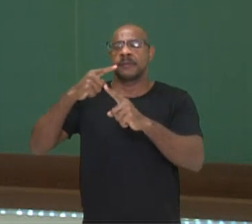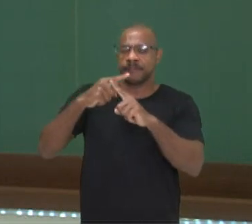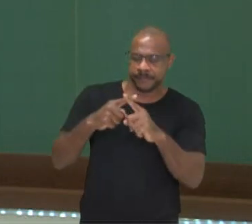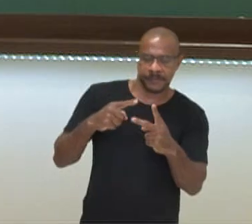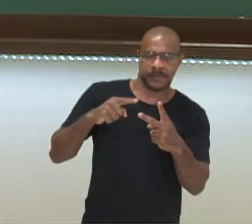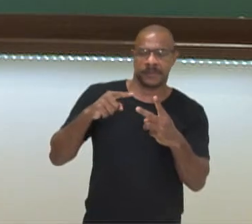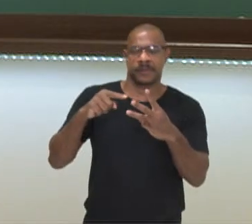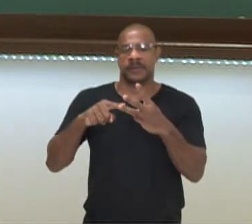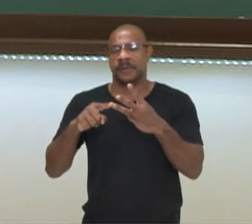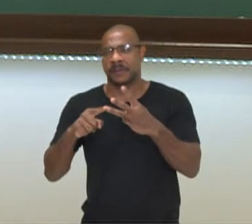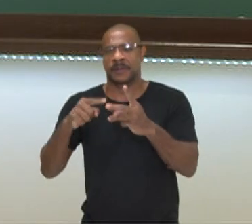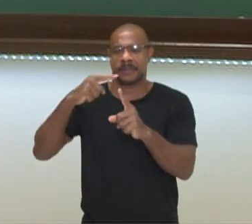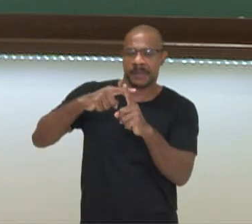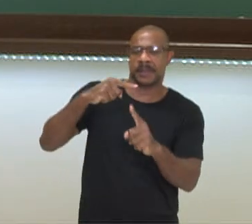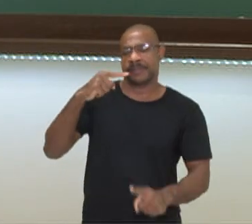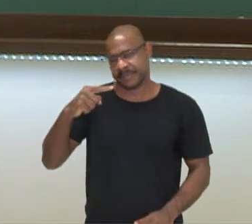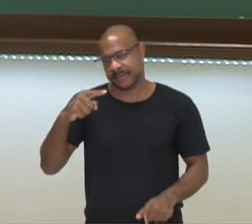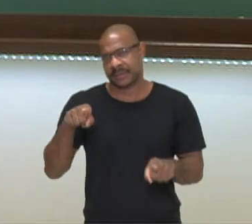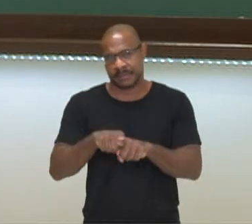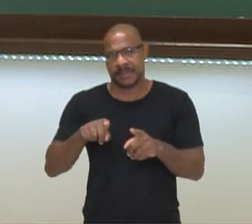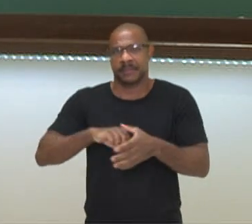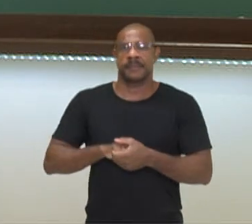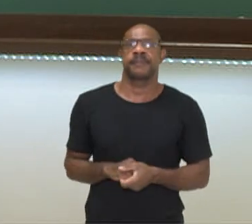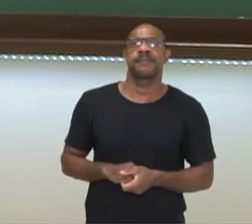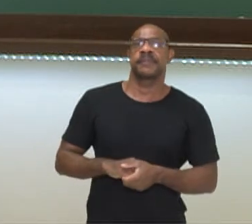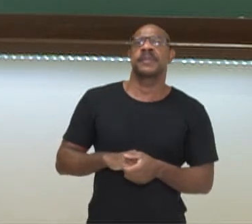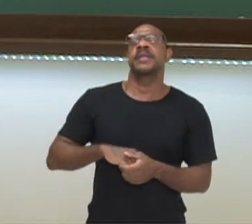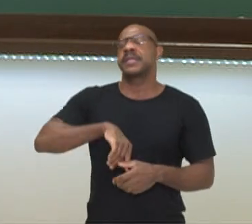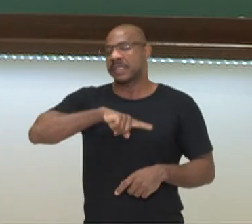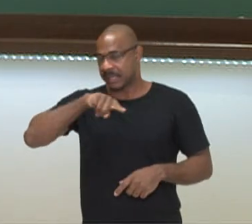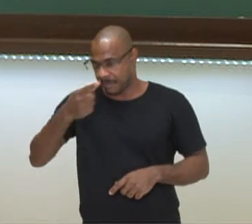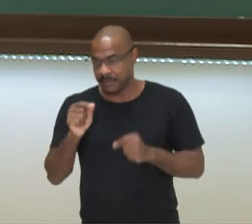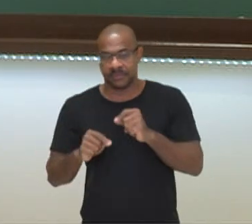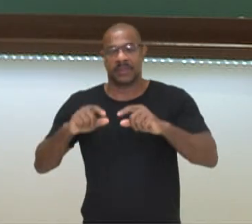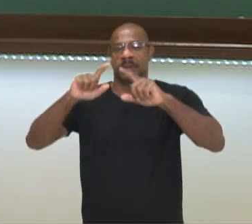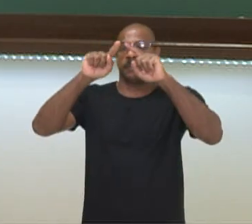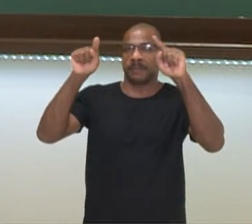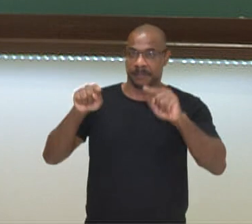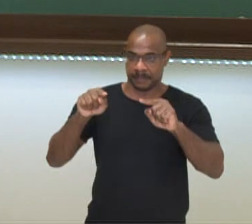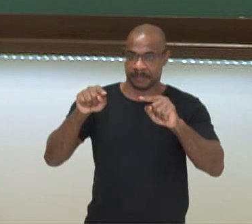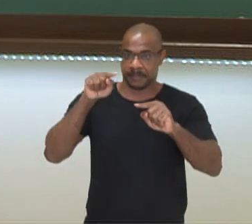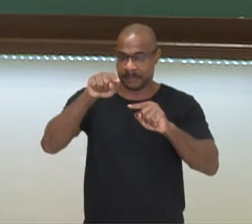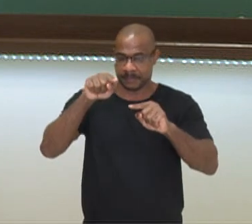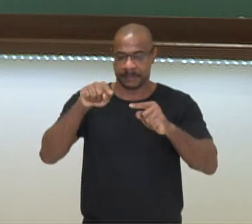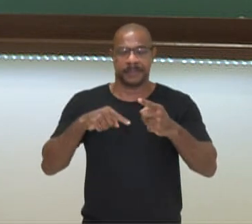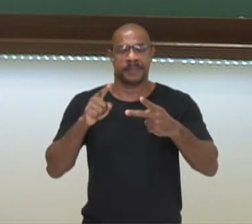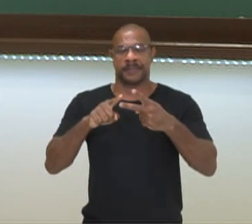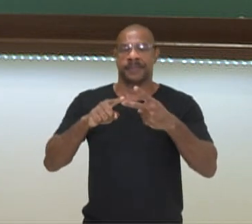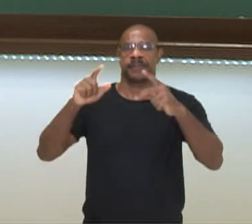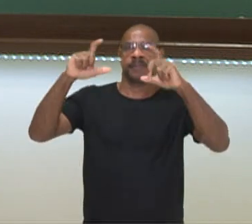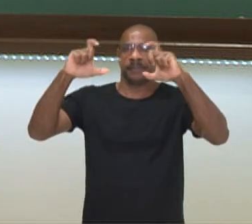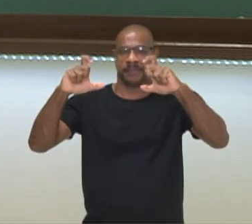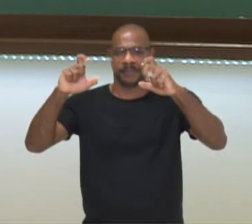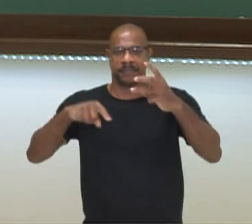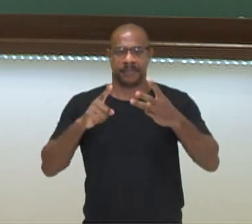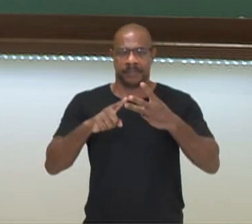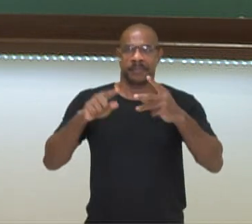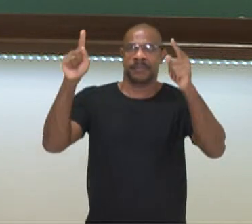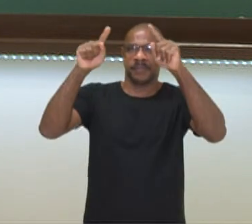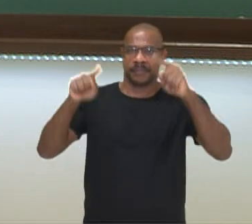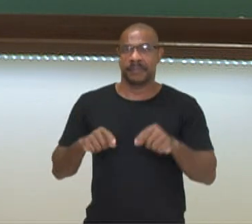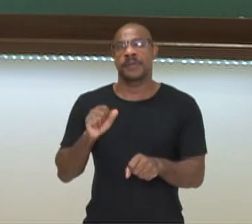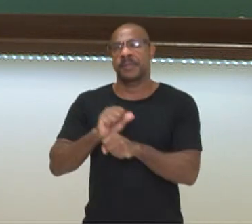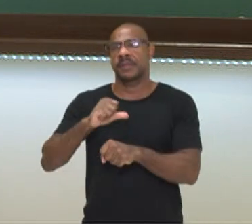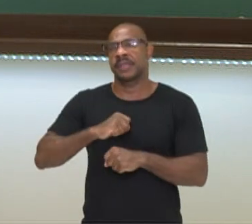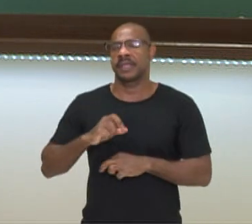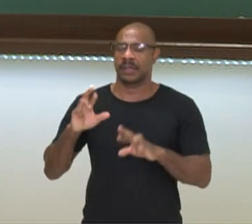fim, para os sinais de associação, primeiro o colchete, primeiro o parênteses, depois colchetes, depois chaves. Espero que